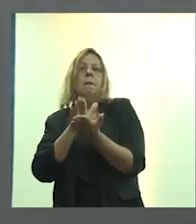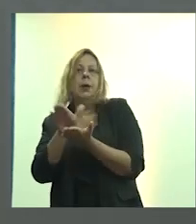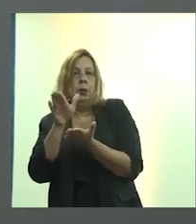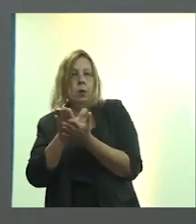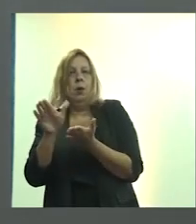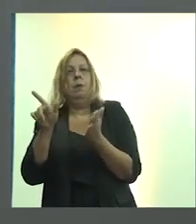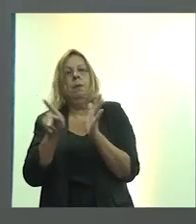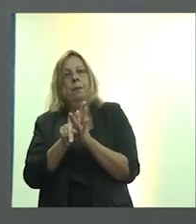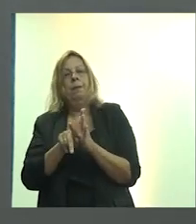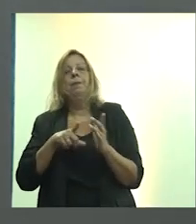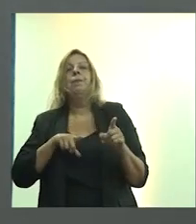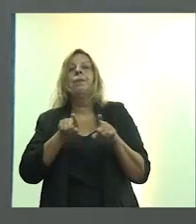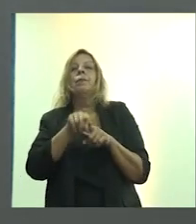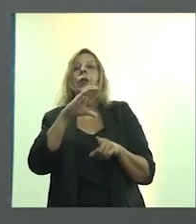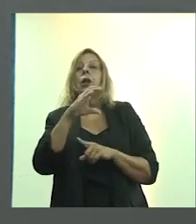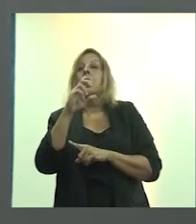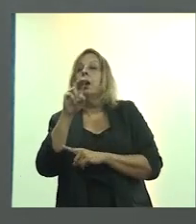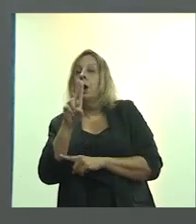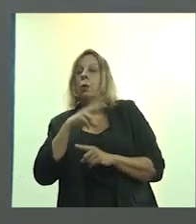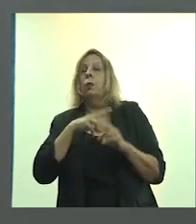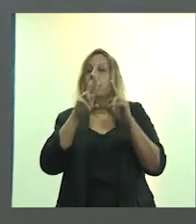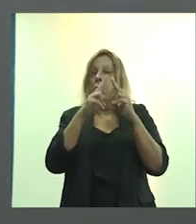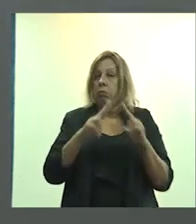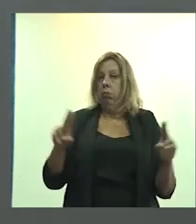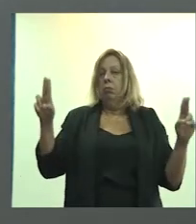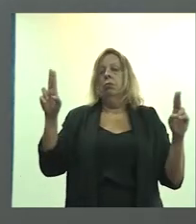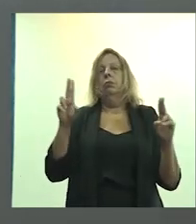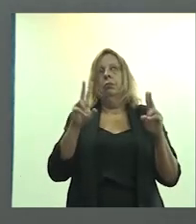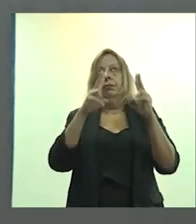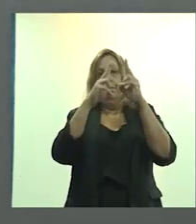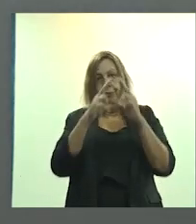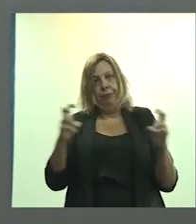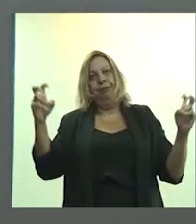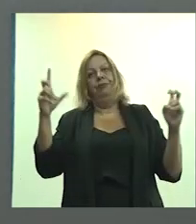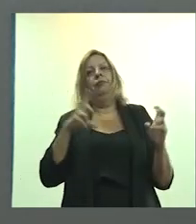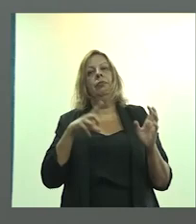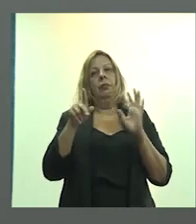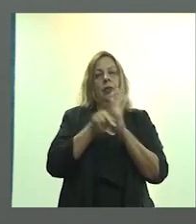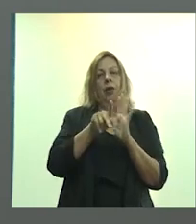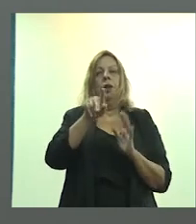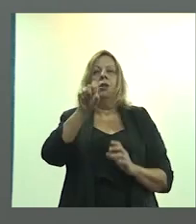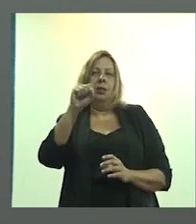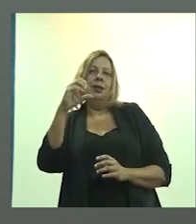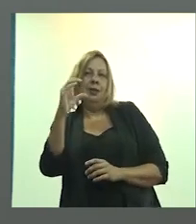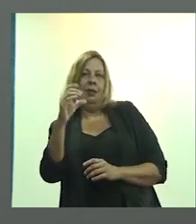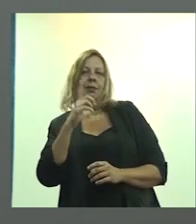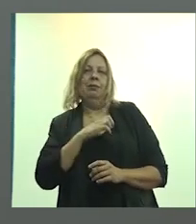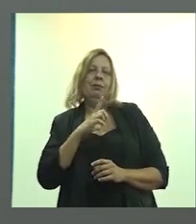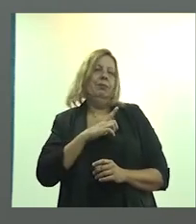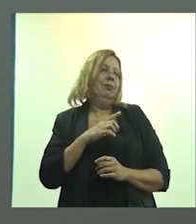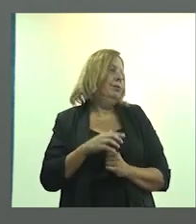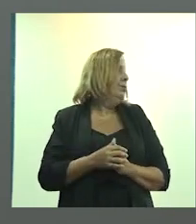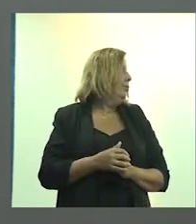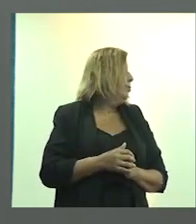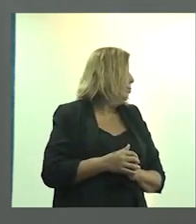do CAO Santa Catarina, enfim, então, esse histórico também é importante a gente ter sempre em mente.